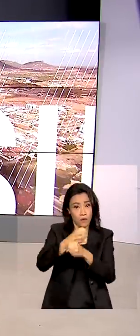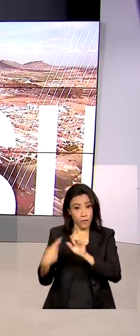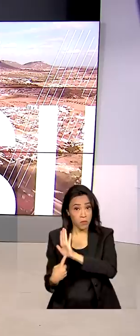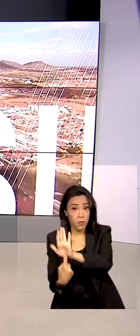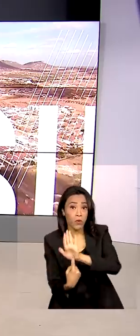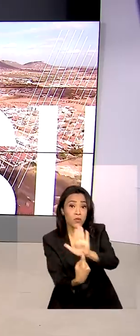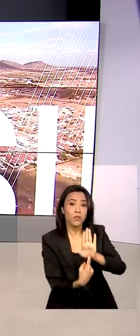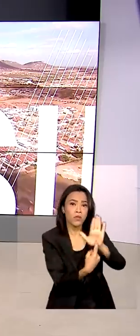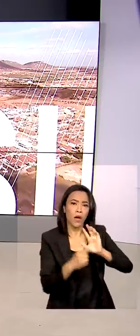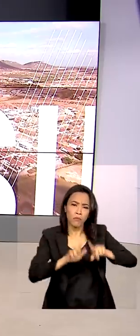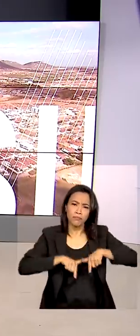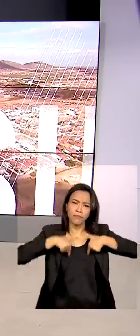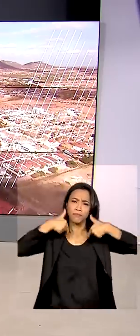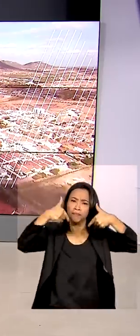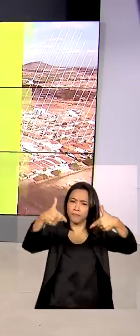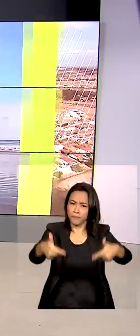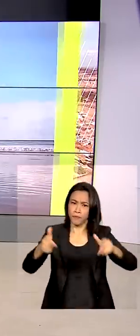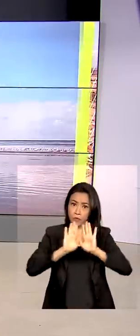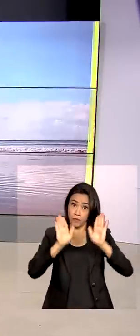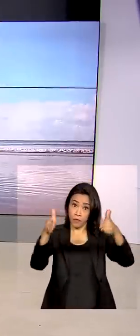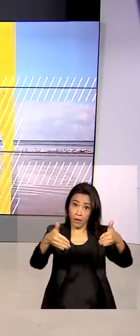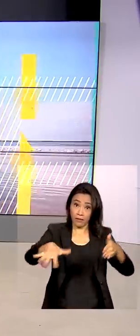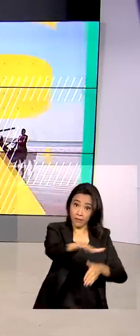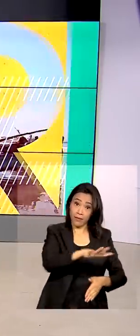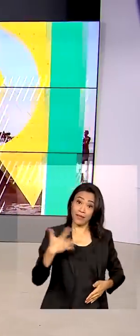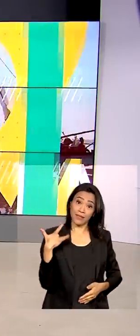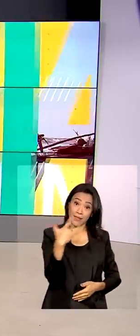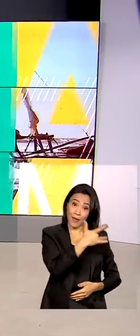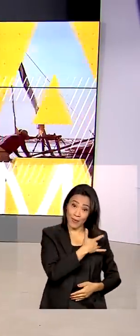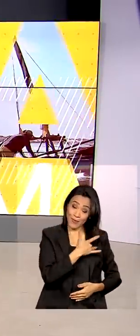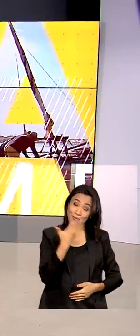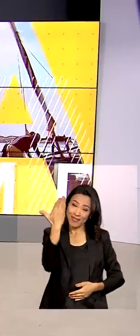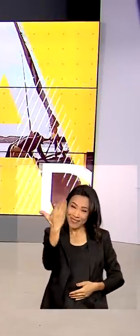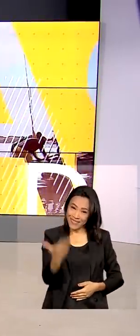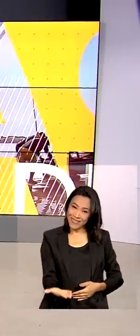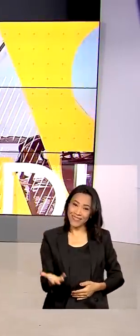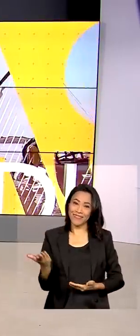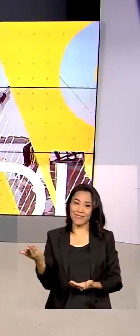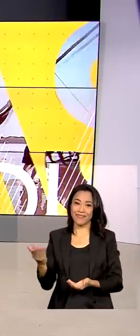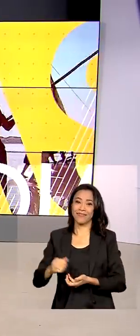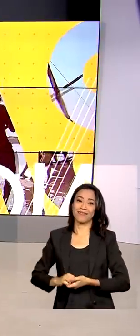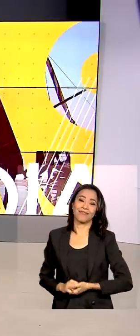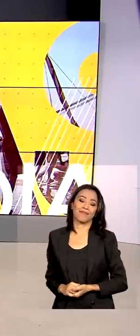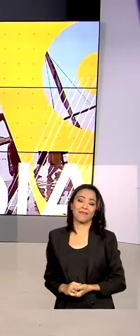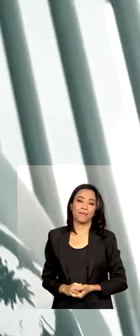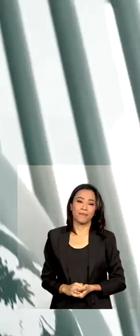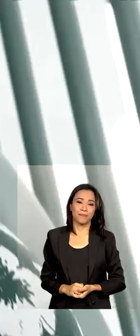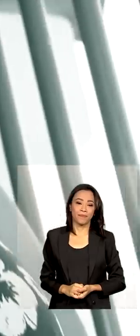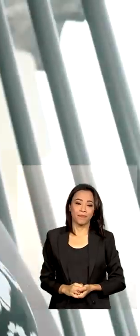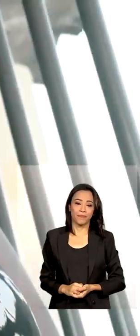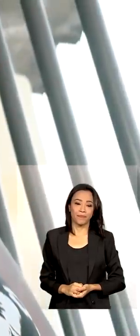ações que foram priorizadas no setor da saúde. A reportagem é de Márcia Fernandes.